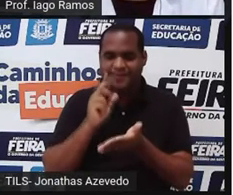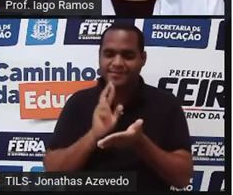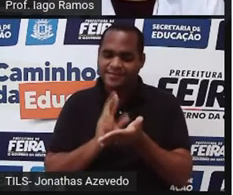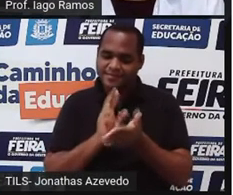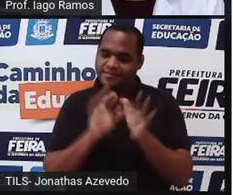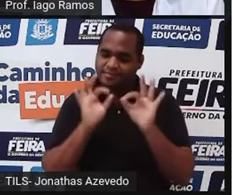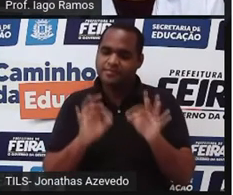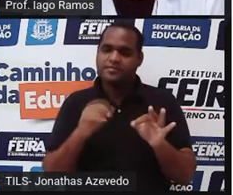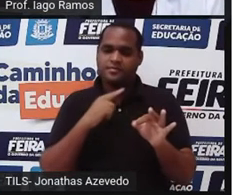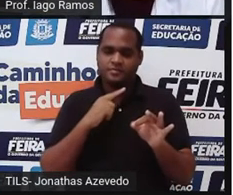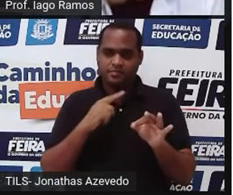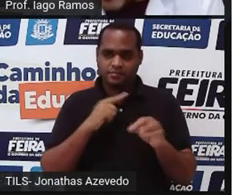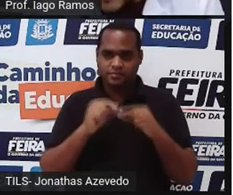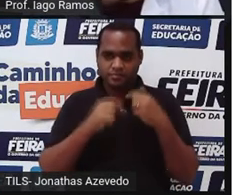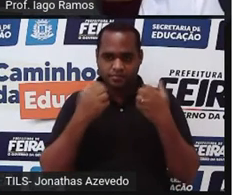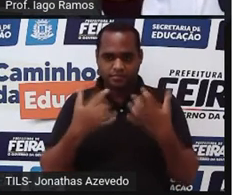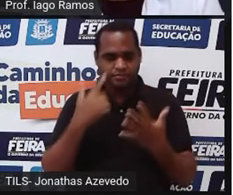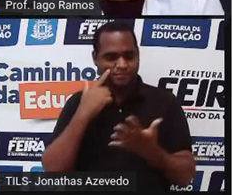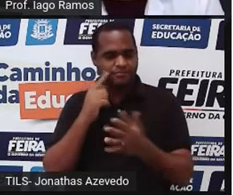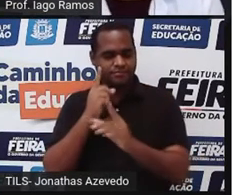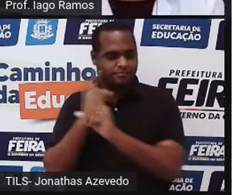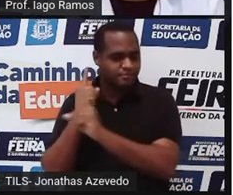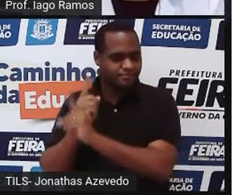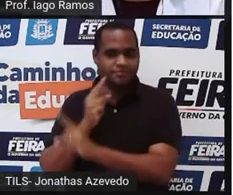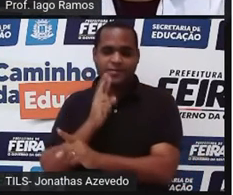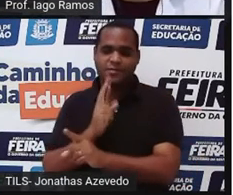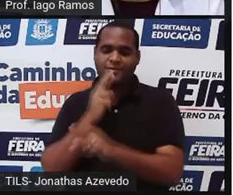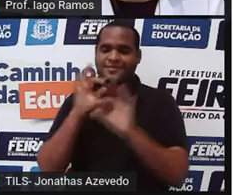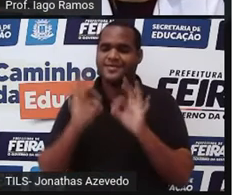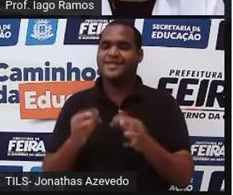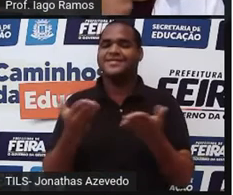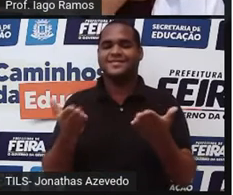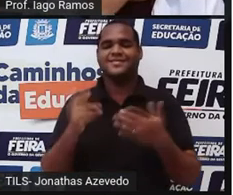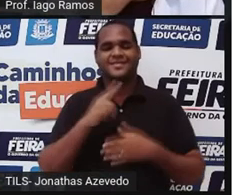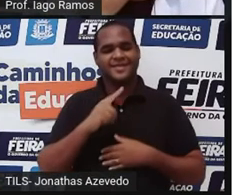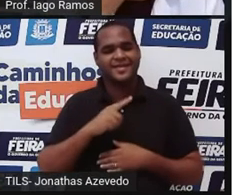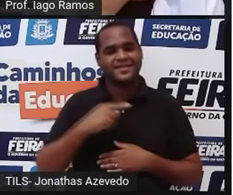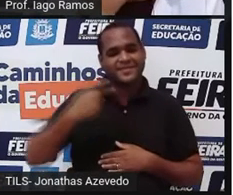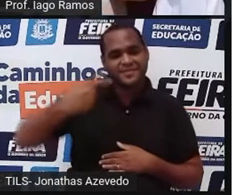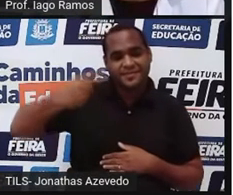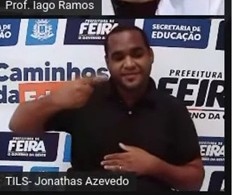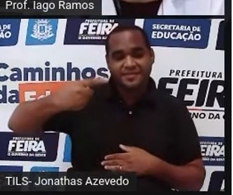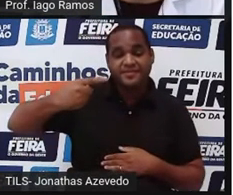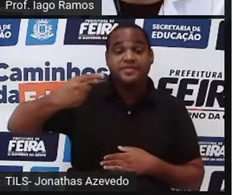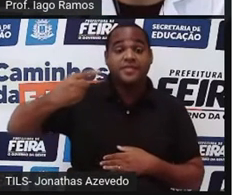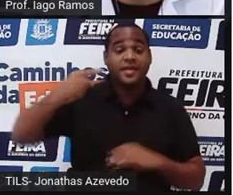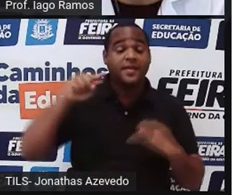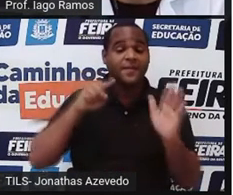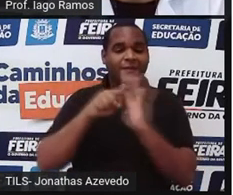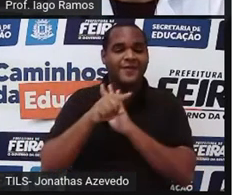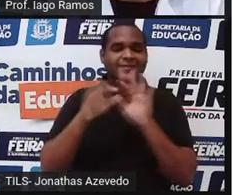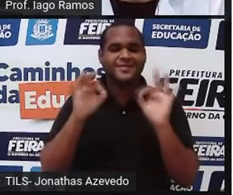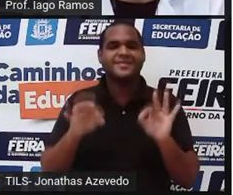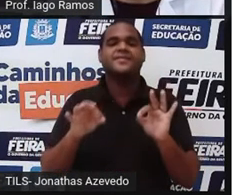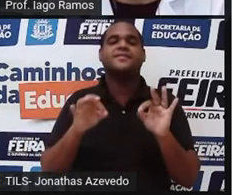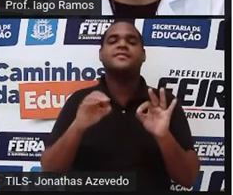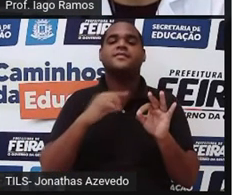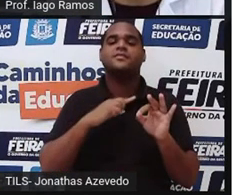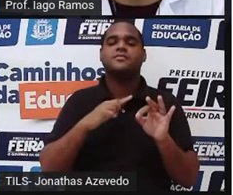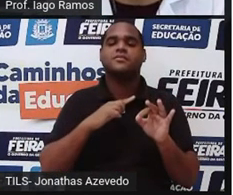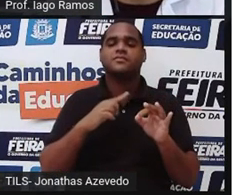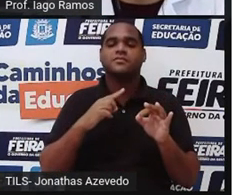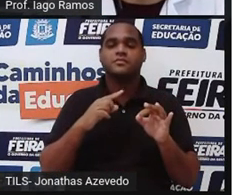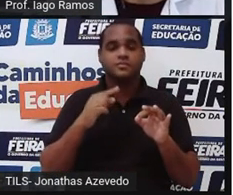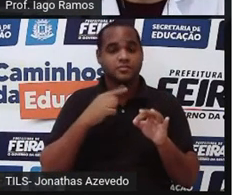e encontre as respostas corretas. A primeira pergunta é a seguinte. Qual dos